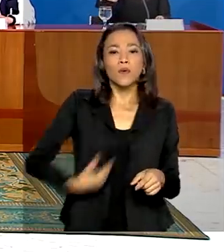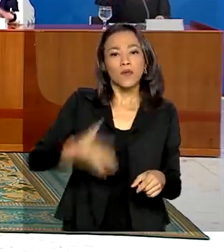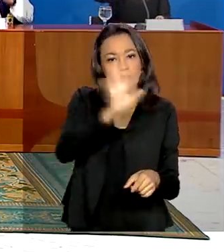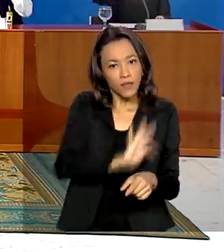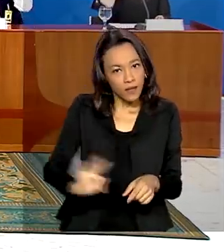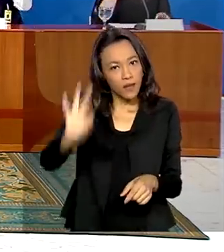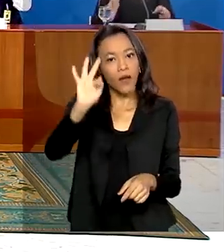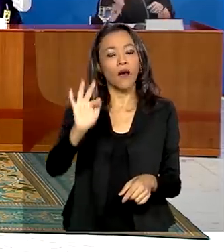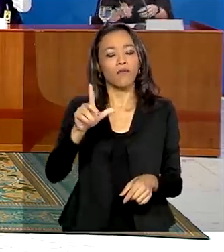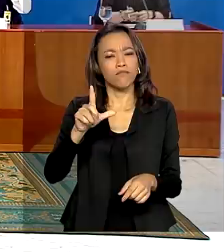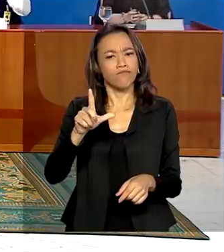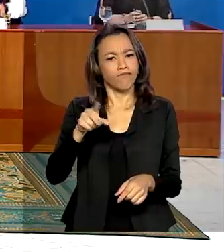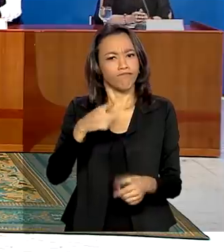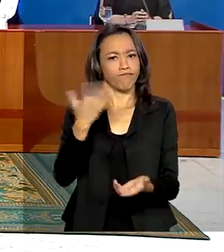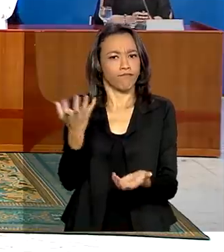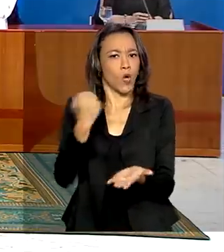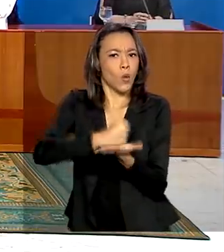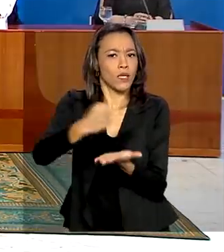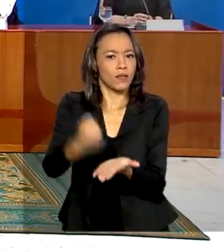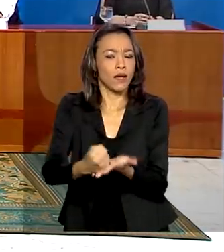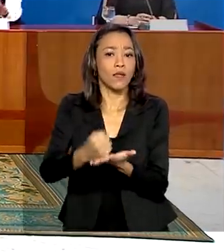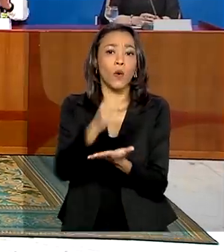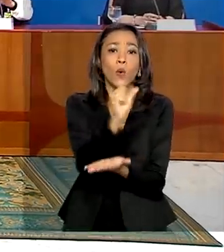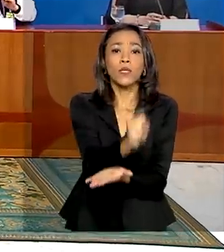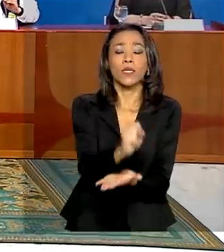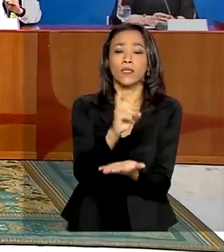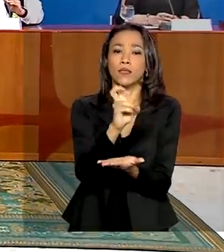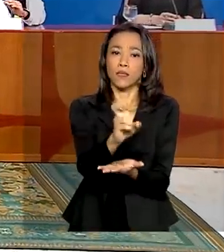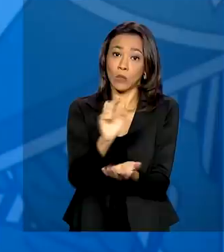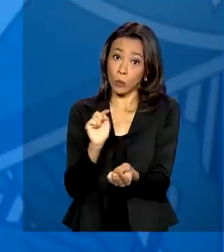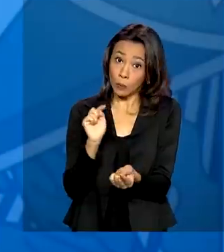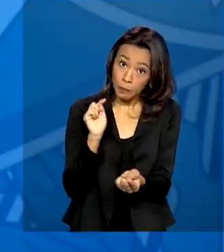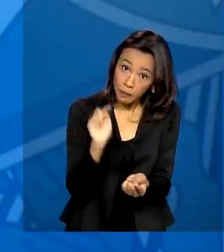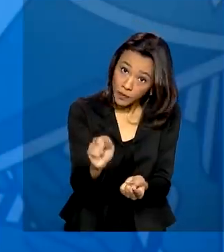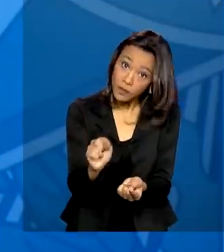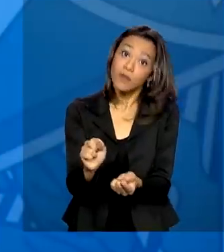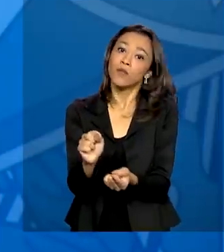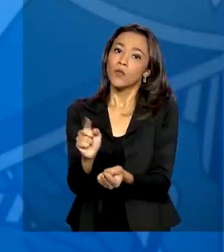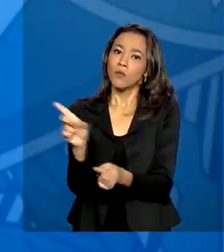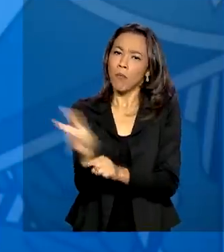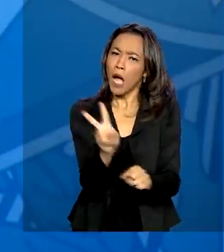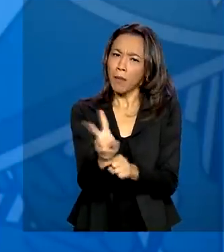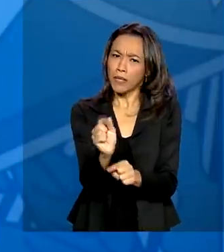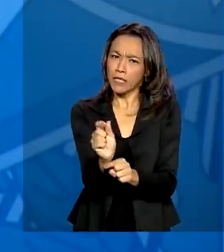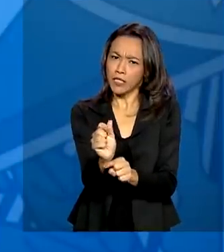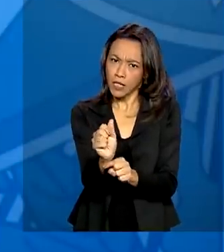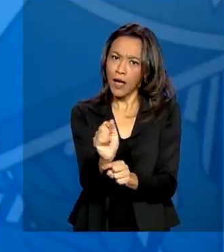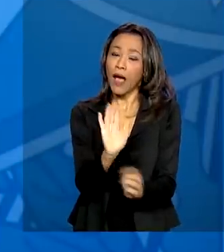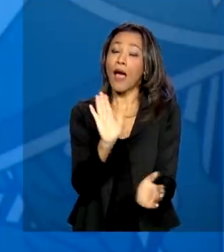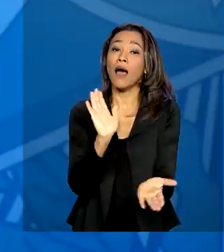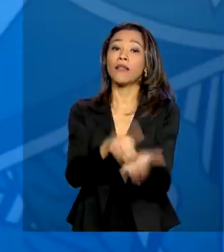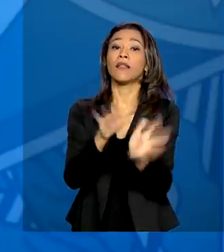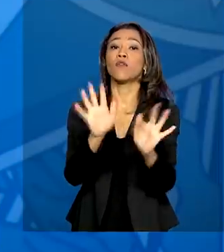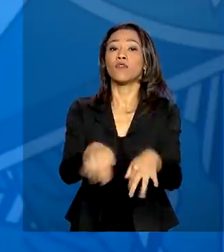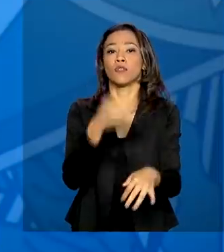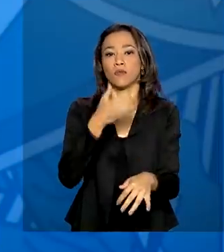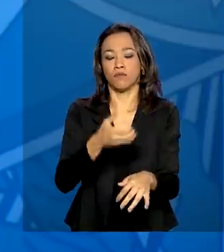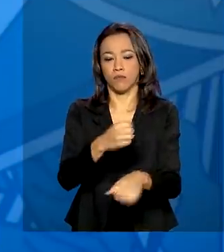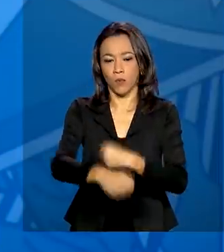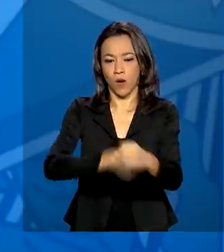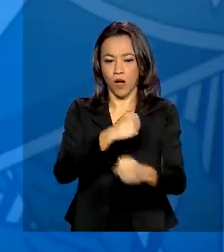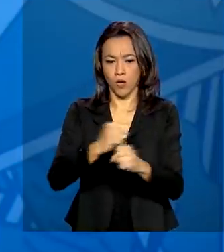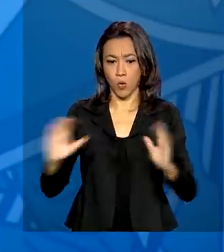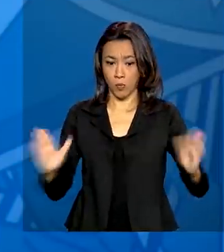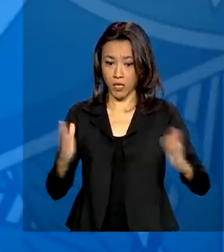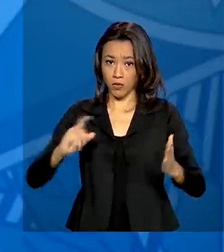estima que sejam contratadas 85 mil operações até o final do ano. O prazo para quitação é de até 24